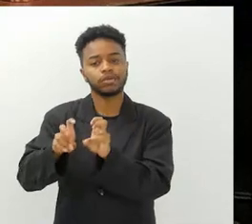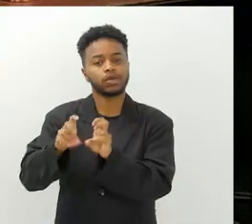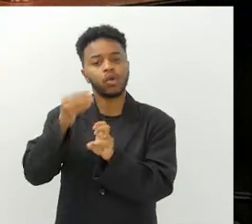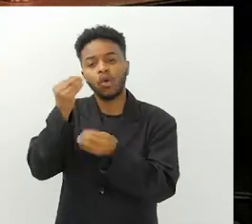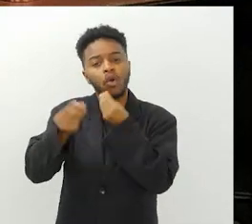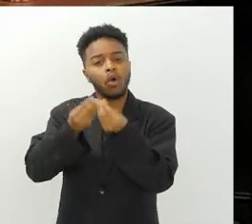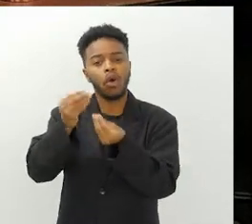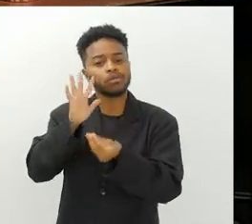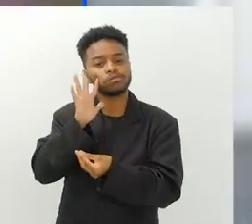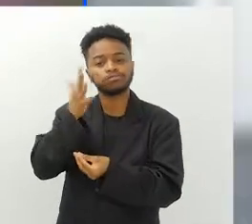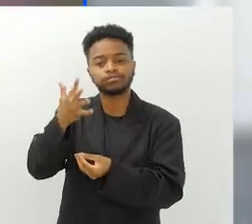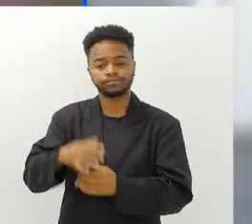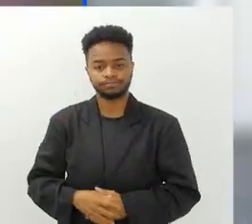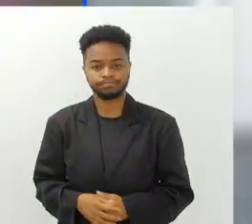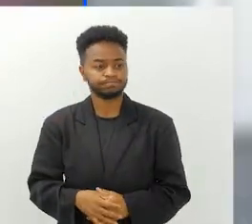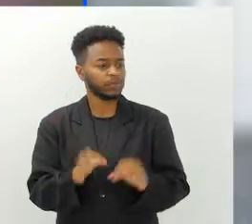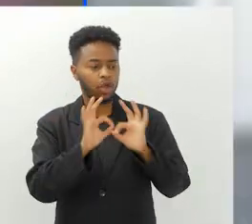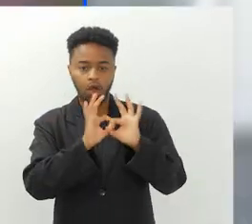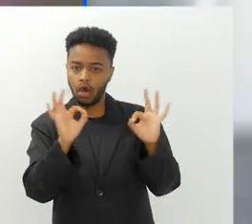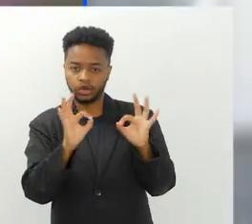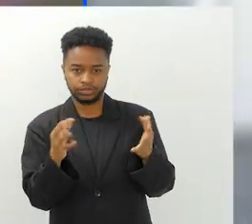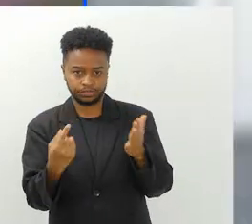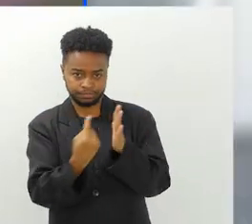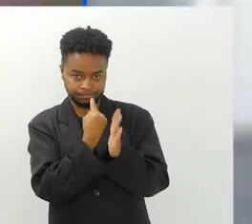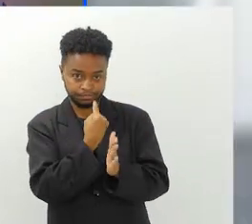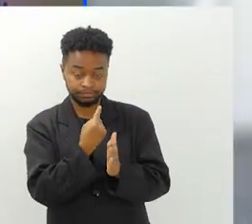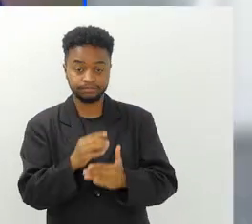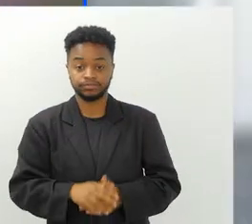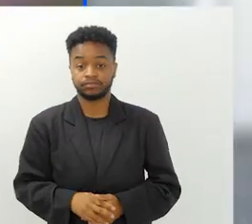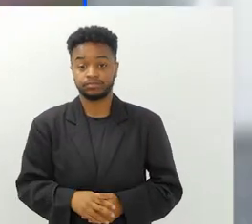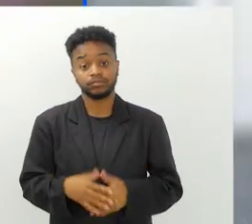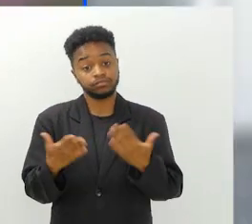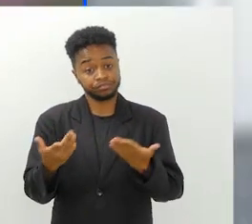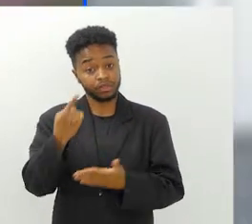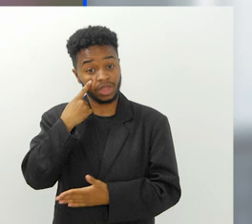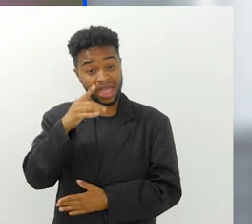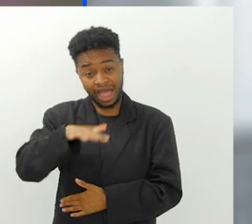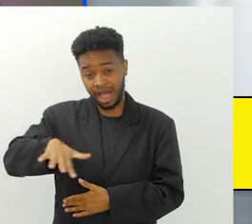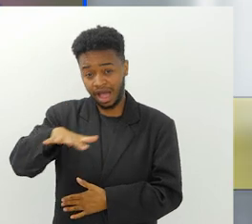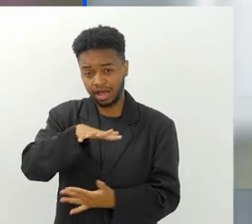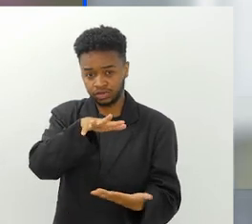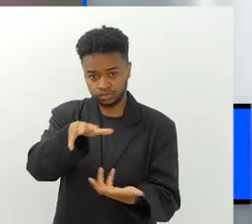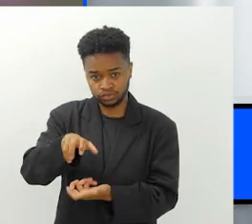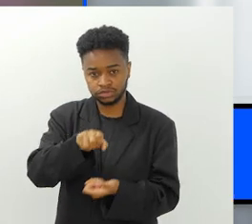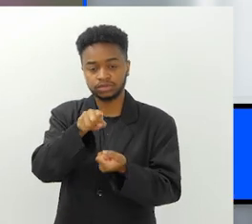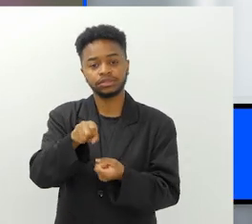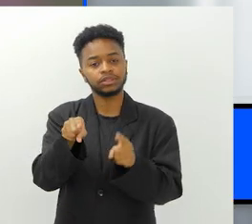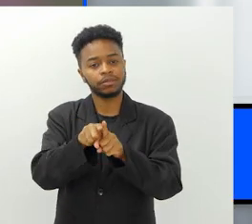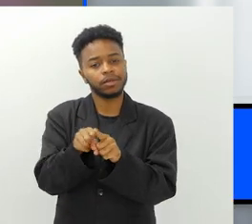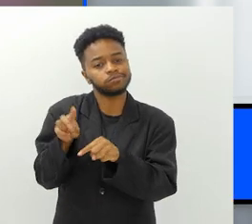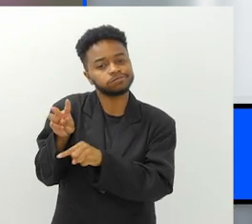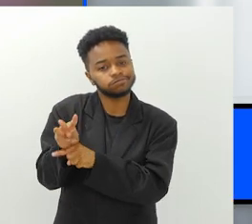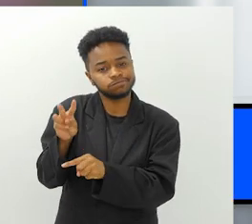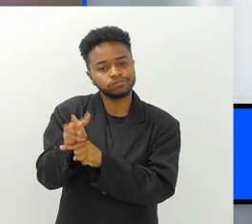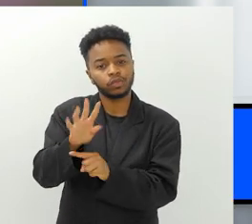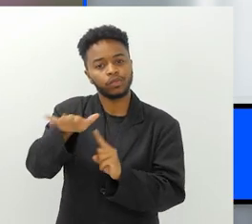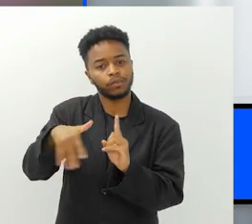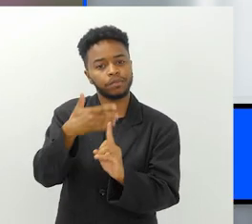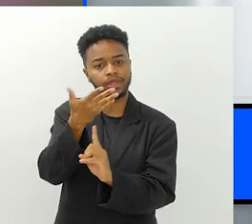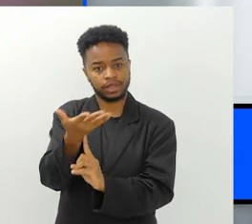assunto apresentado aí na pesquisa? Excelente pergunta. Veja, nessa área também de sustentabilidade e